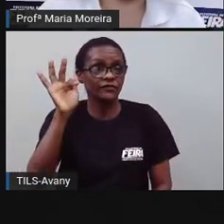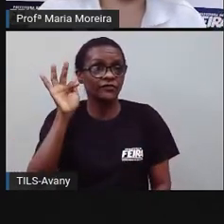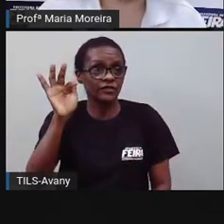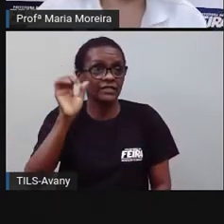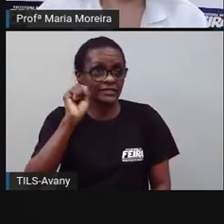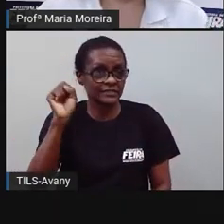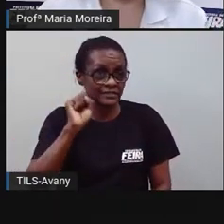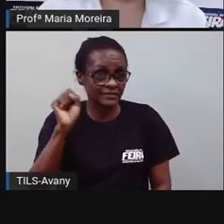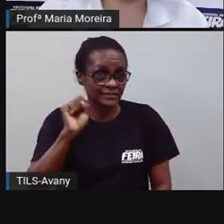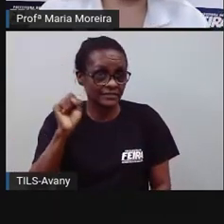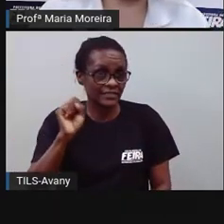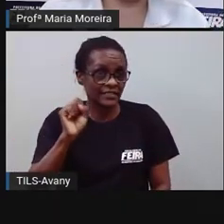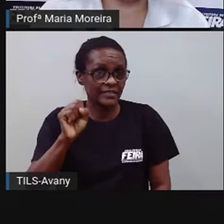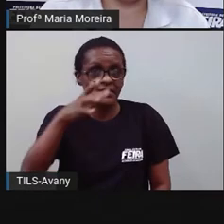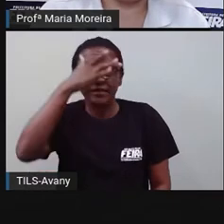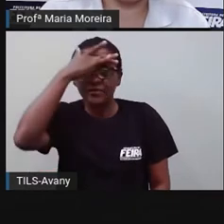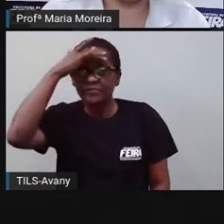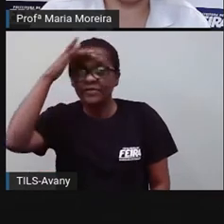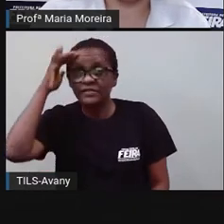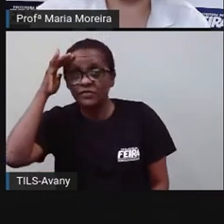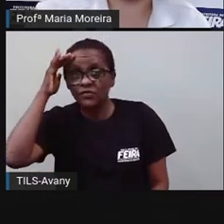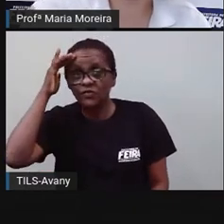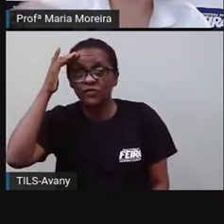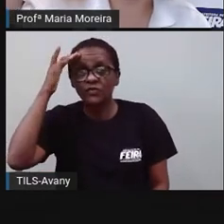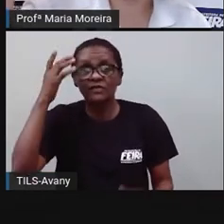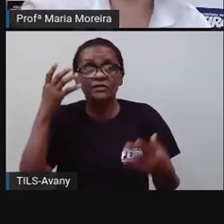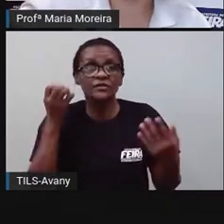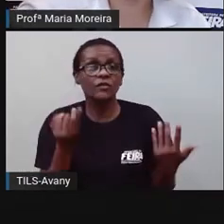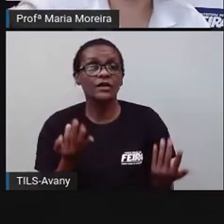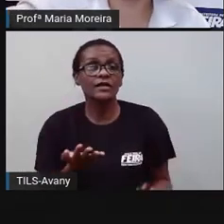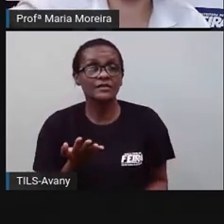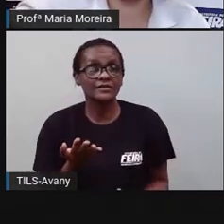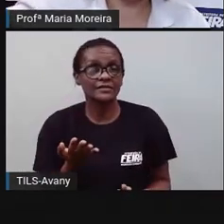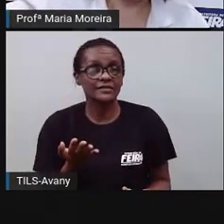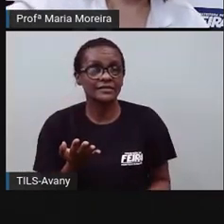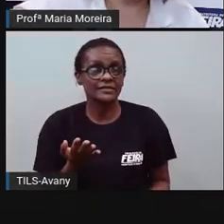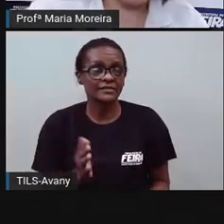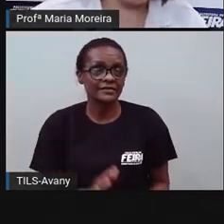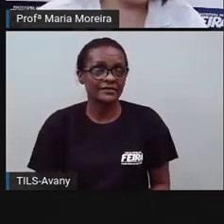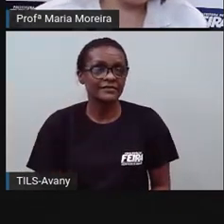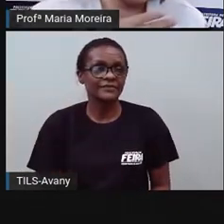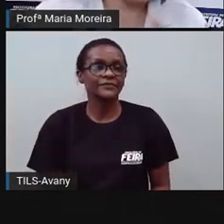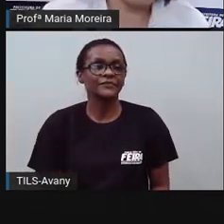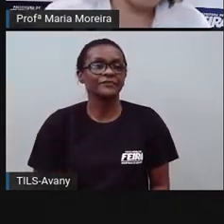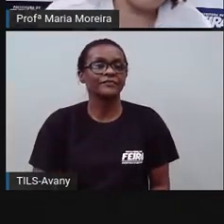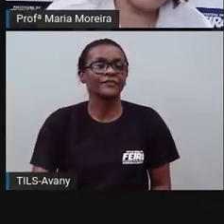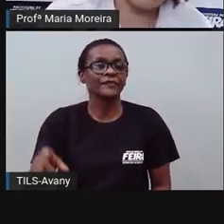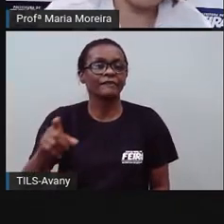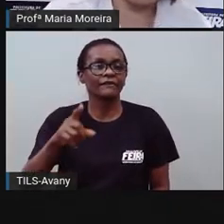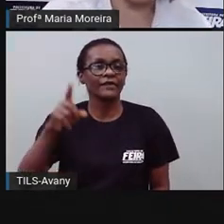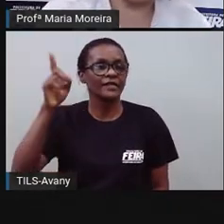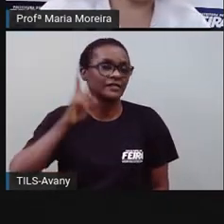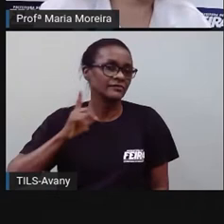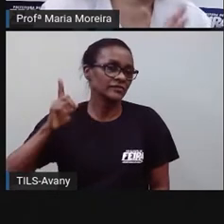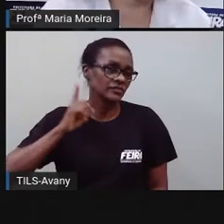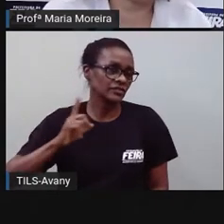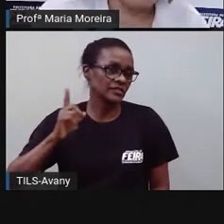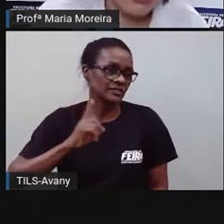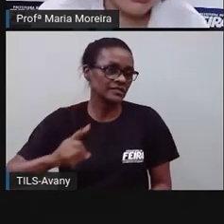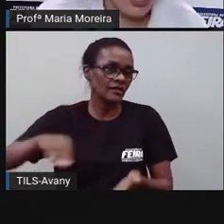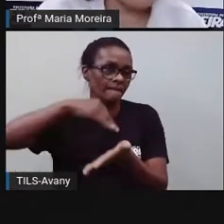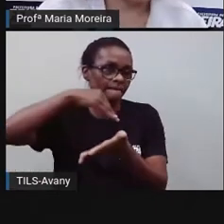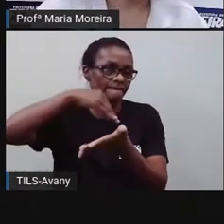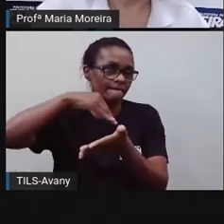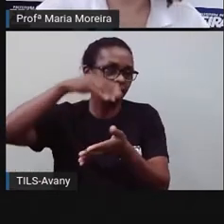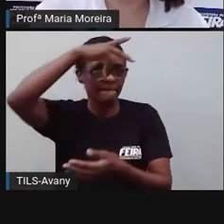personagens envolvidos. Aí eu, quem? Administração municipal. Quem é que pode fechar esse hospital? Por que que ele